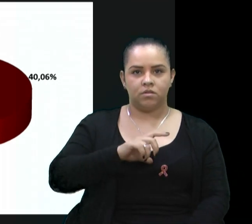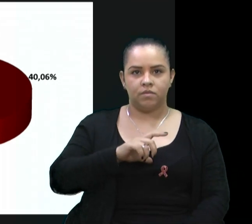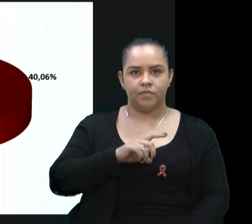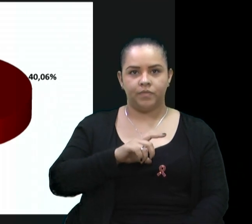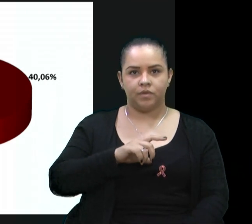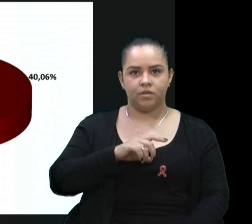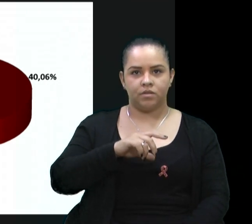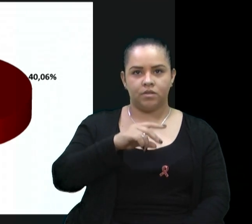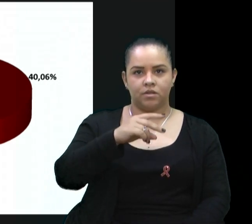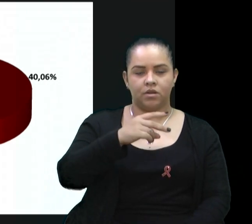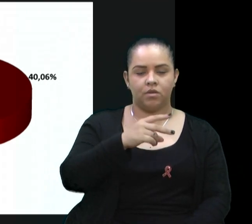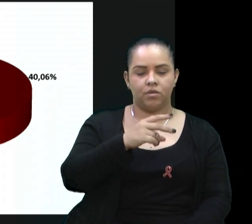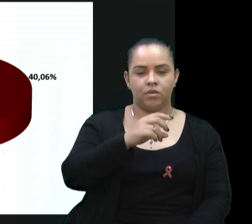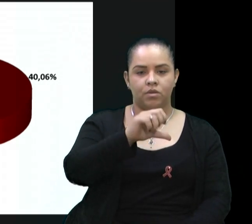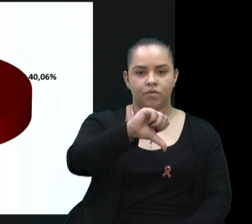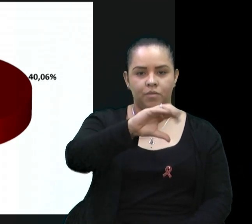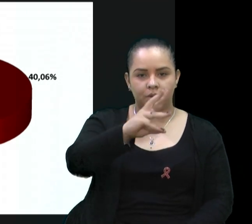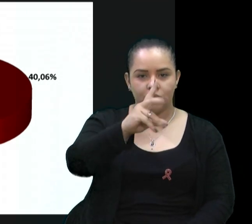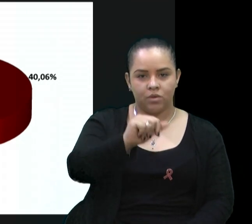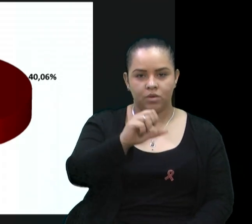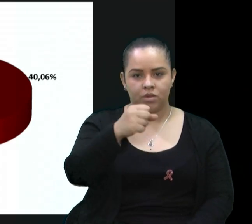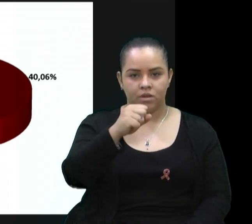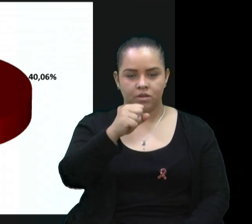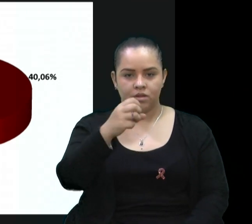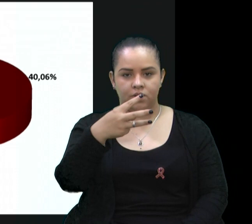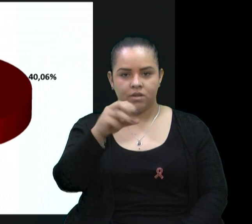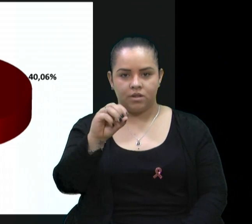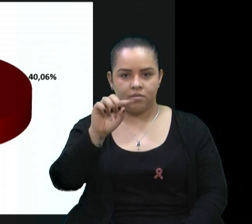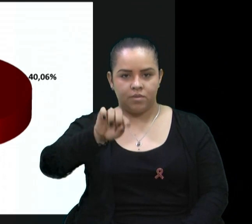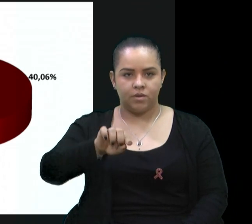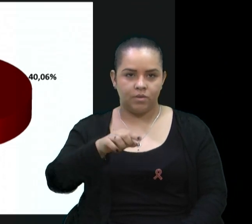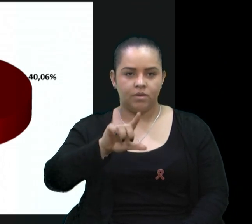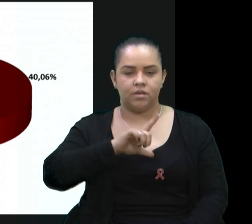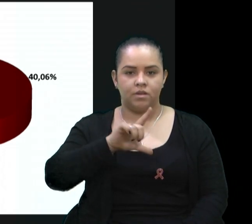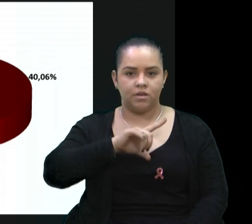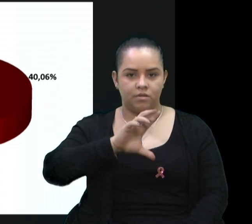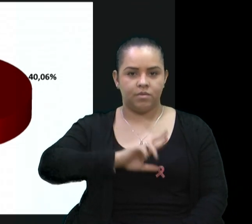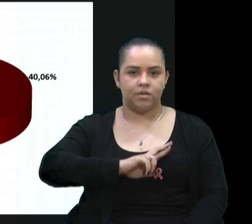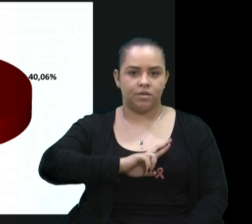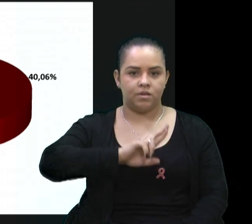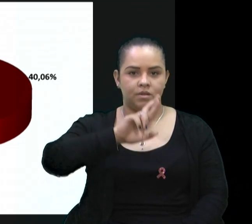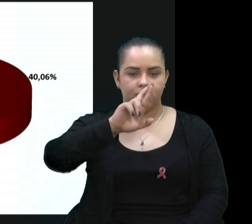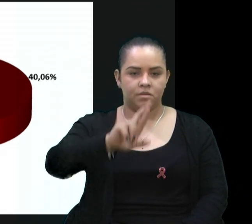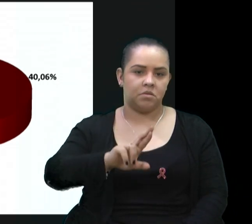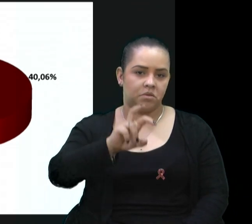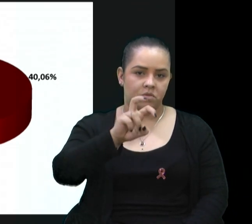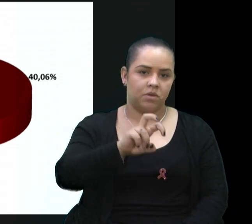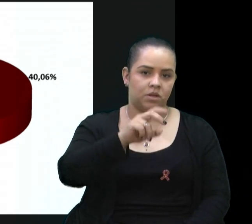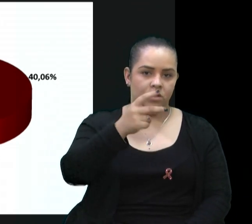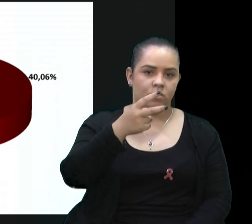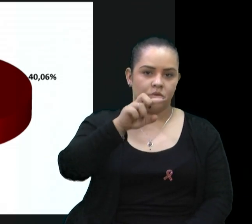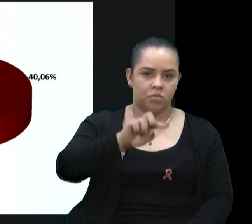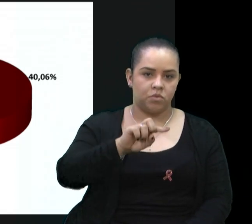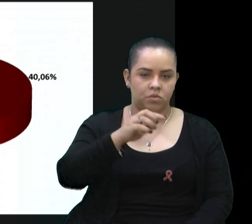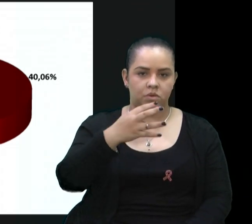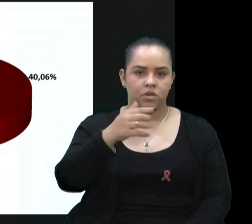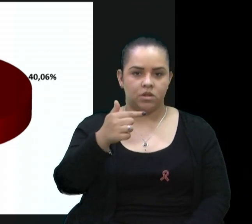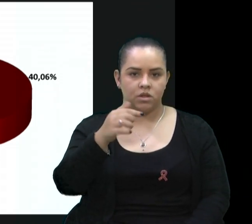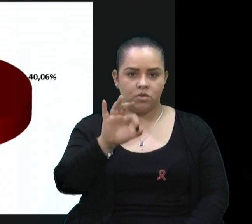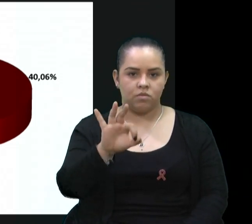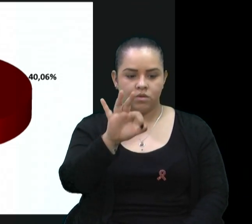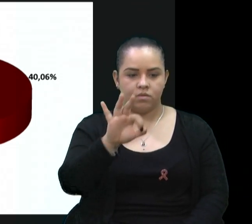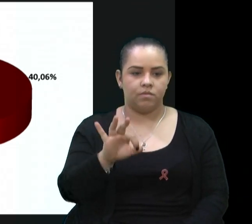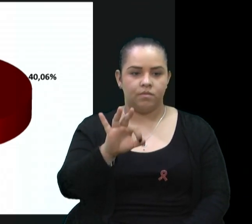.000,00, que isso representa 52,47%,